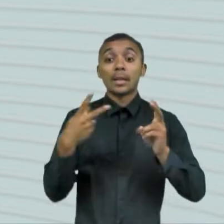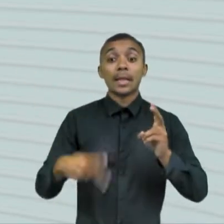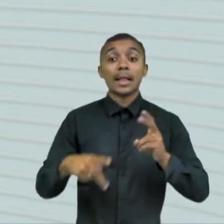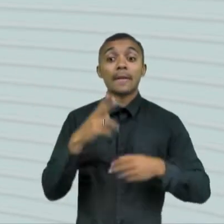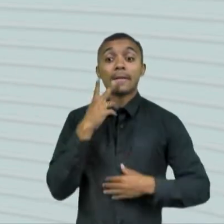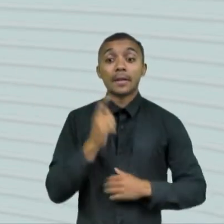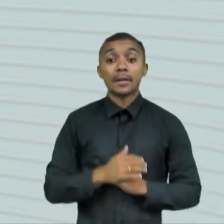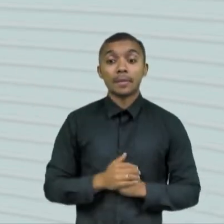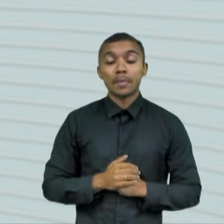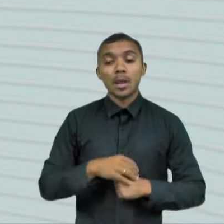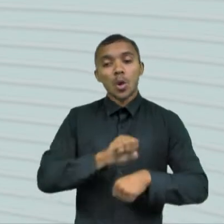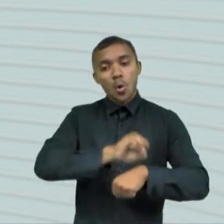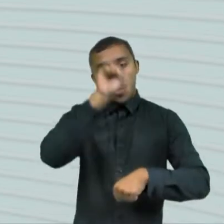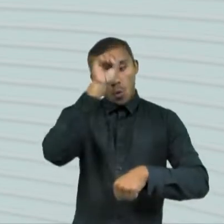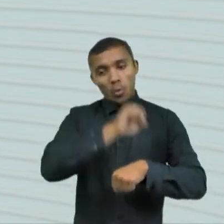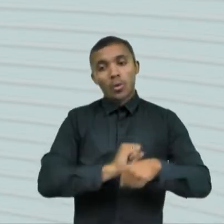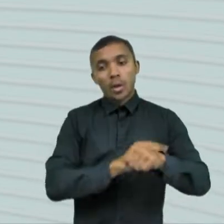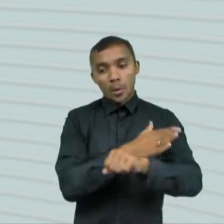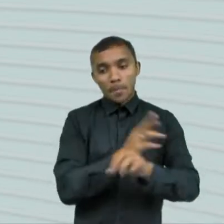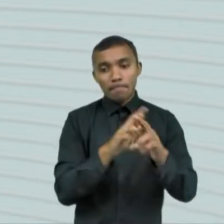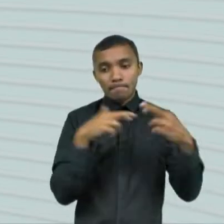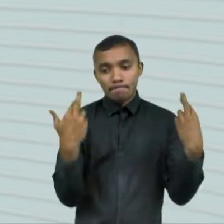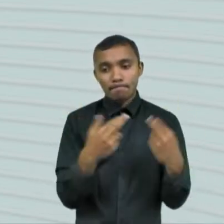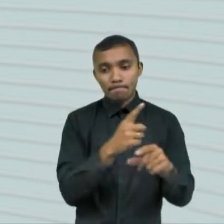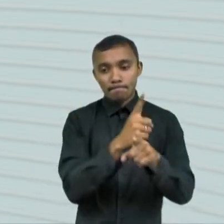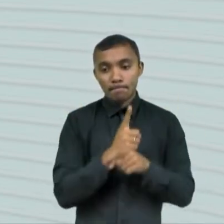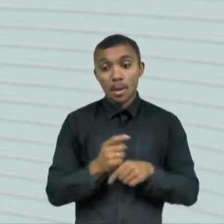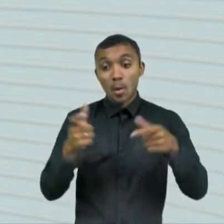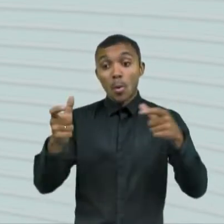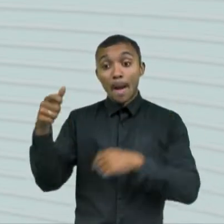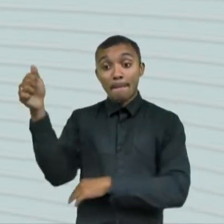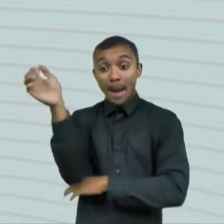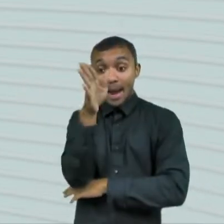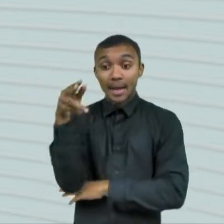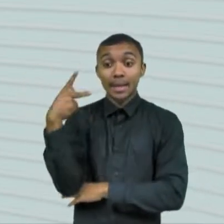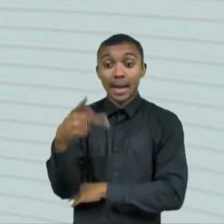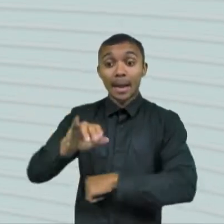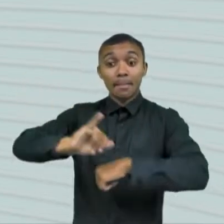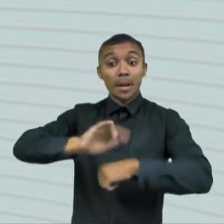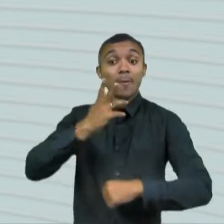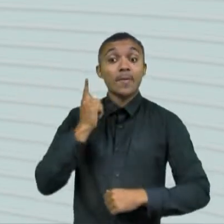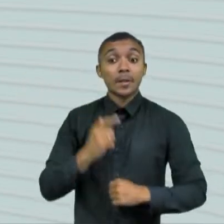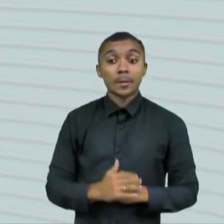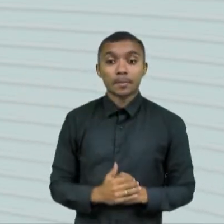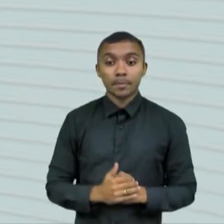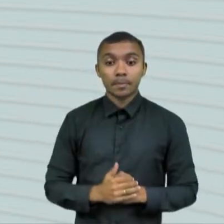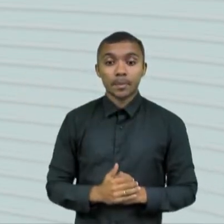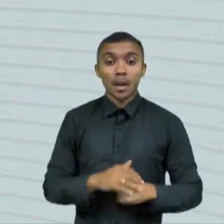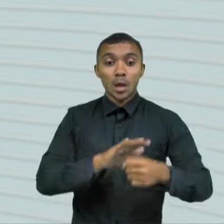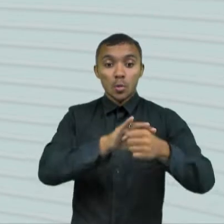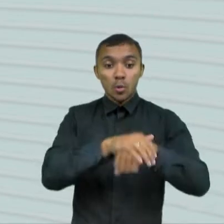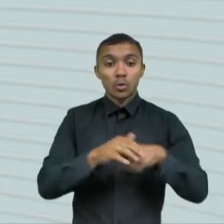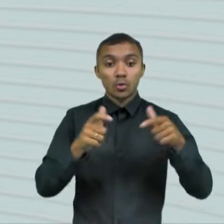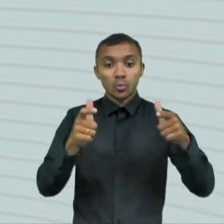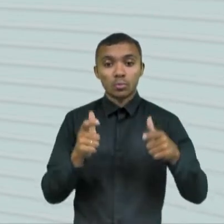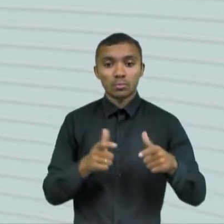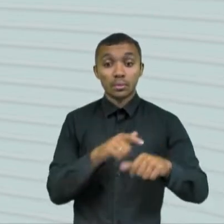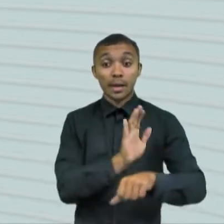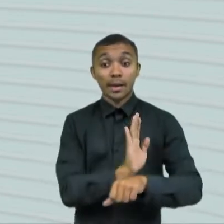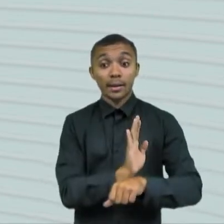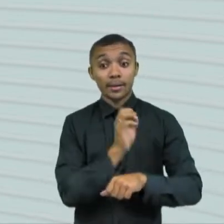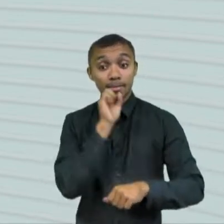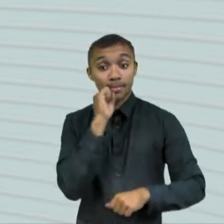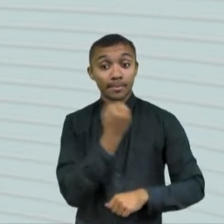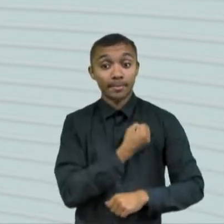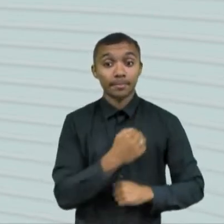oito horas, participa de encontro na Praça da Bandeira, também na capital. E finaliza a agenda em Maracanau. Zé